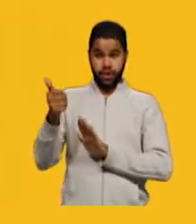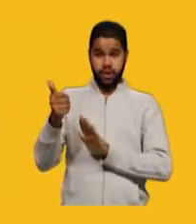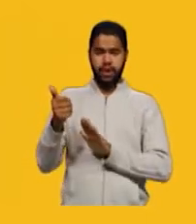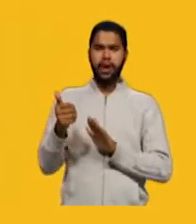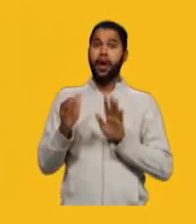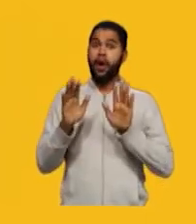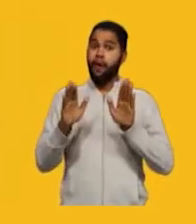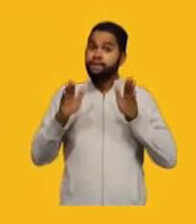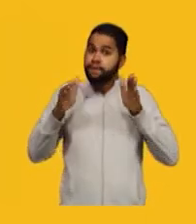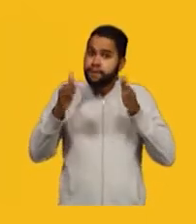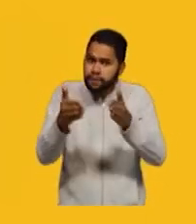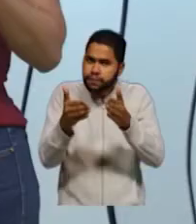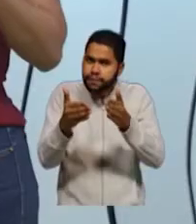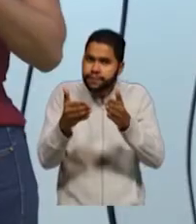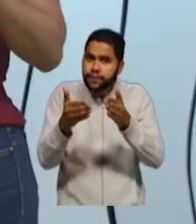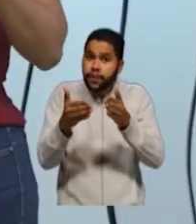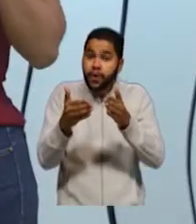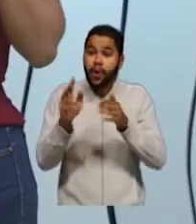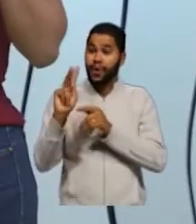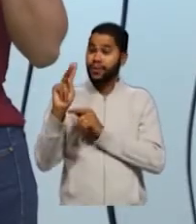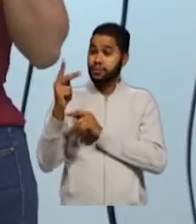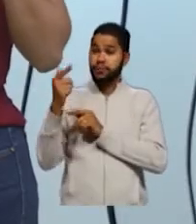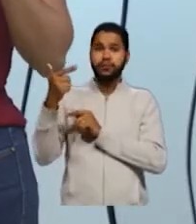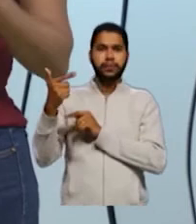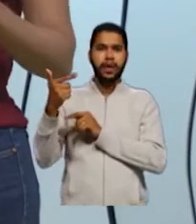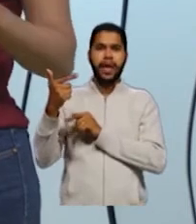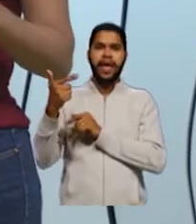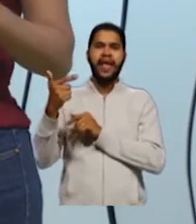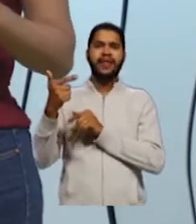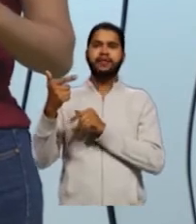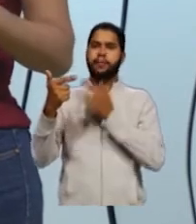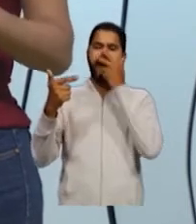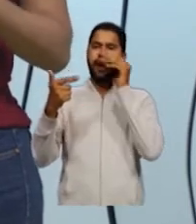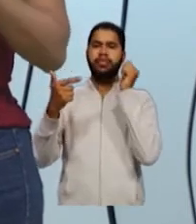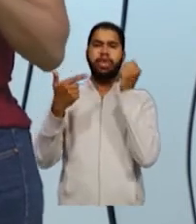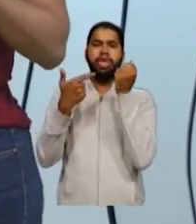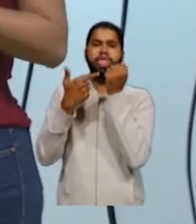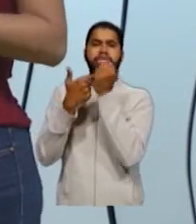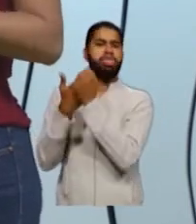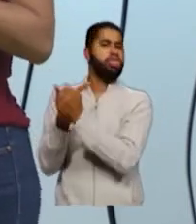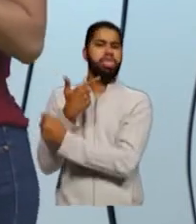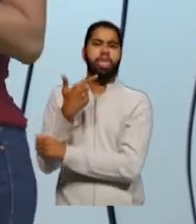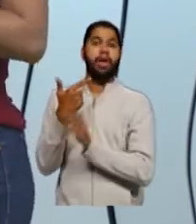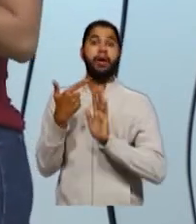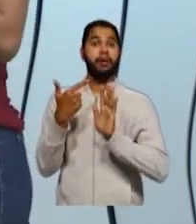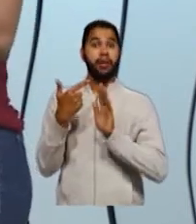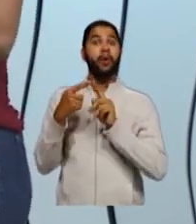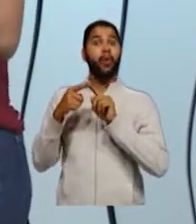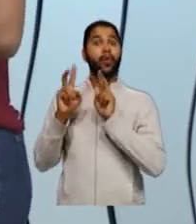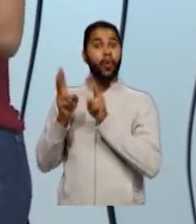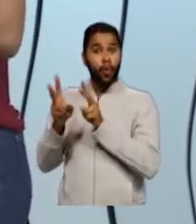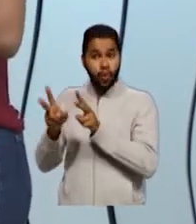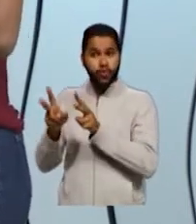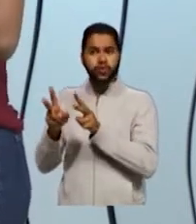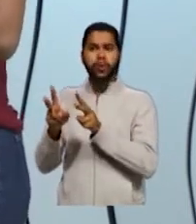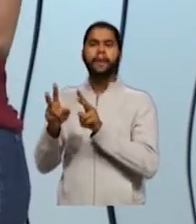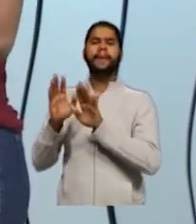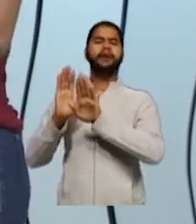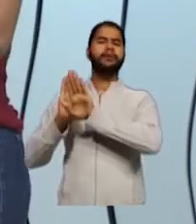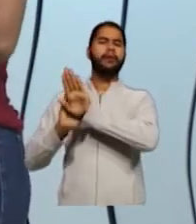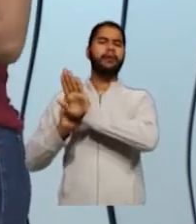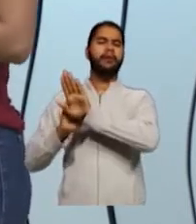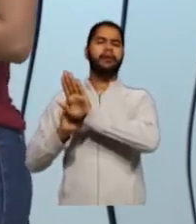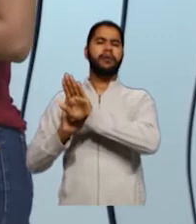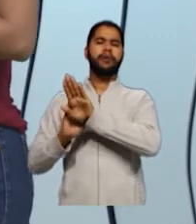quero frisar bem aqui, os hidrogênios existem na molécula, porém, na fórmula traço, eu não